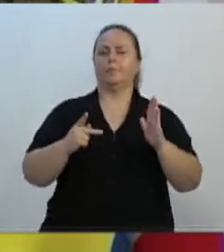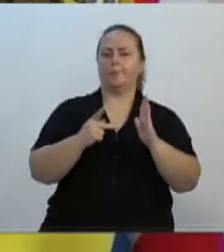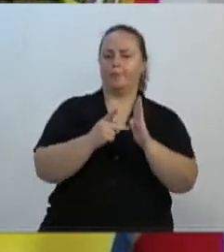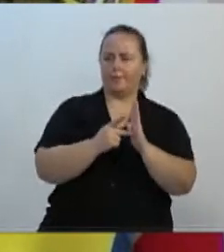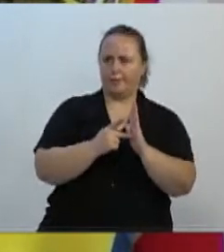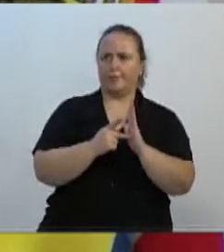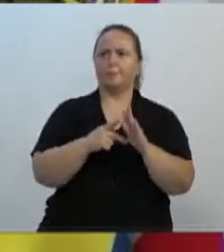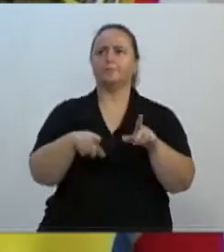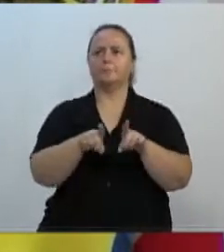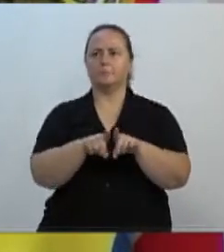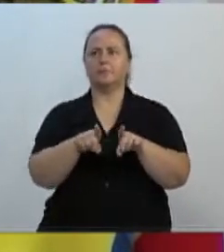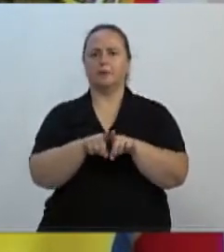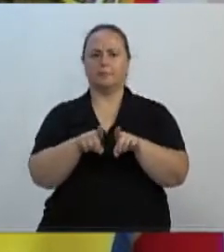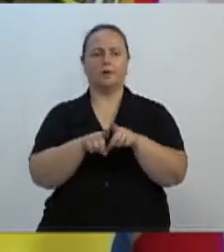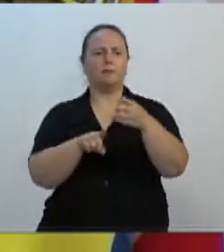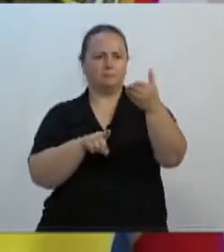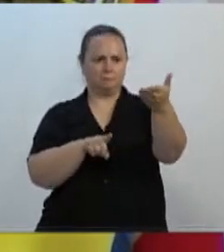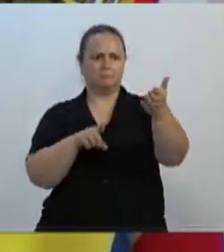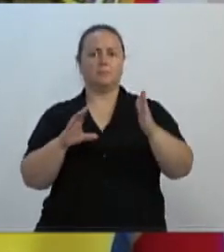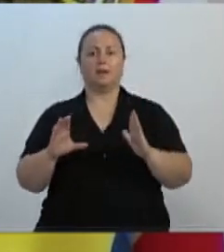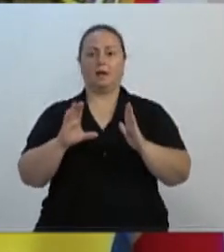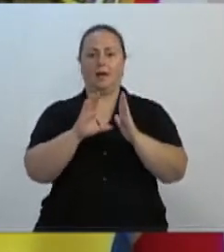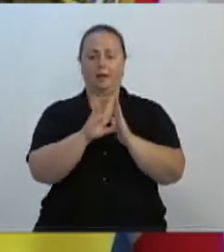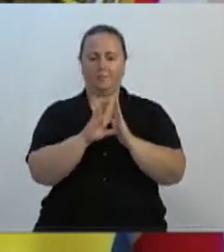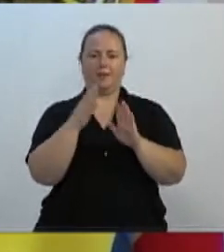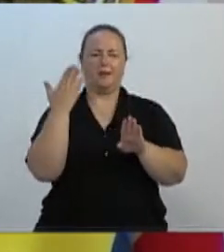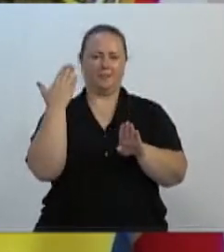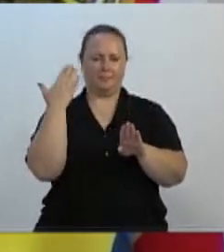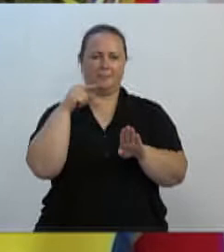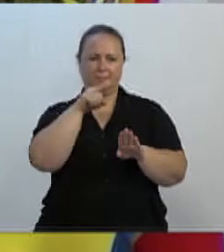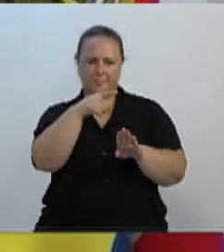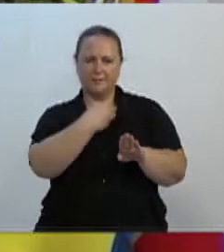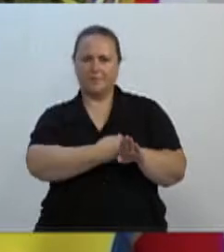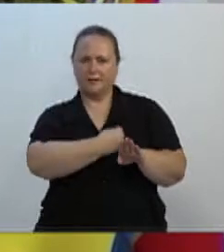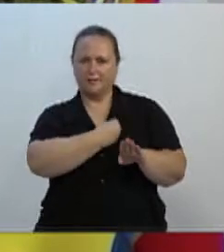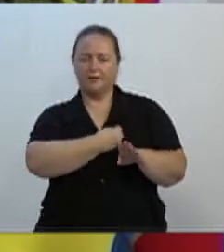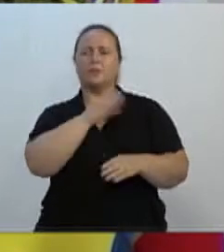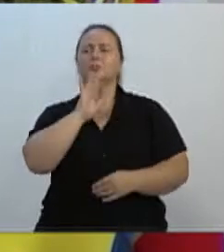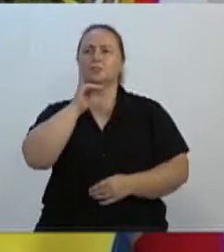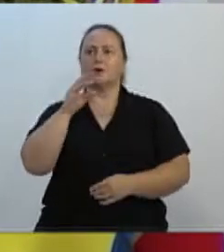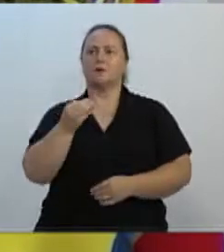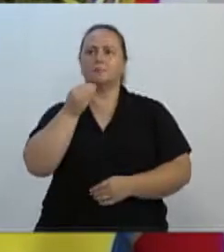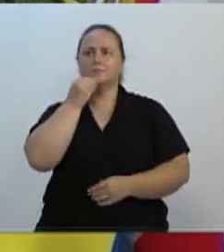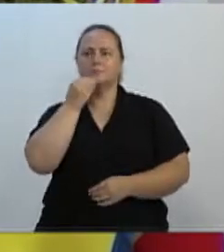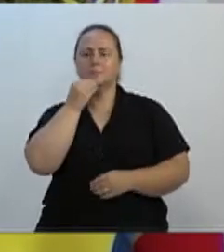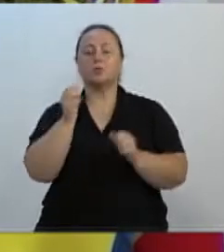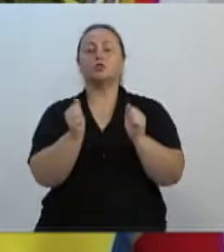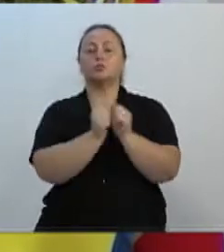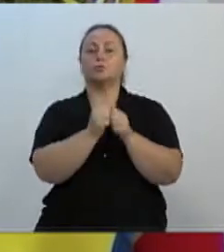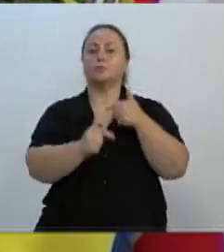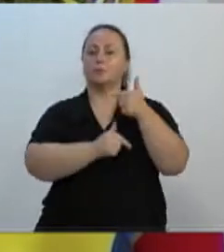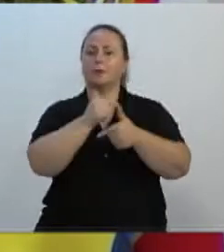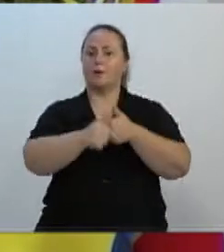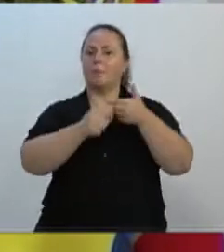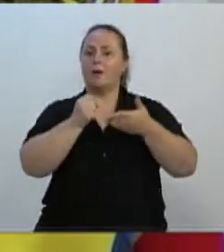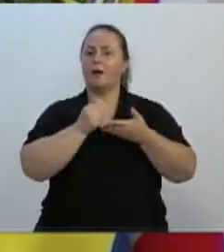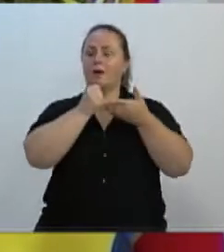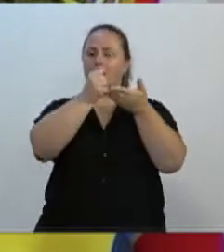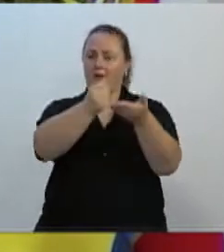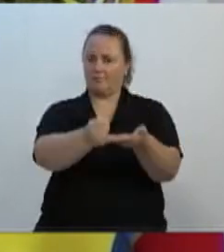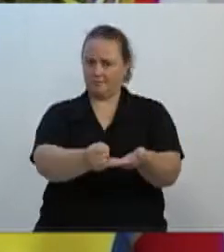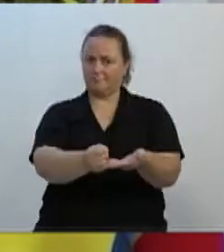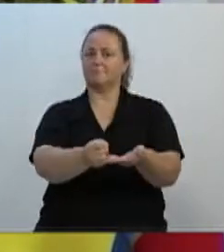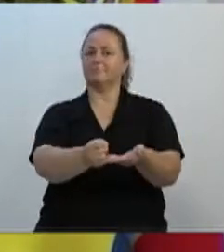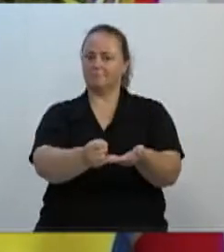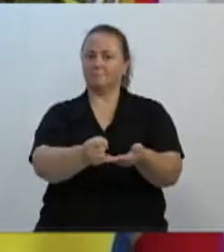o vereador caminha na gestão quando lá esteve, a gente teve a oportunidade de contribuir com seus trabalhos também, então é um órgão